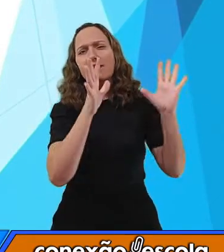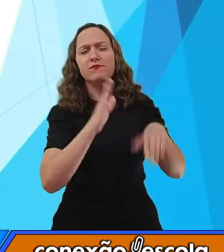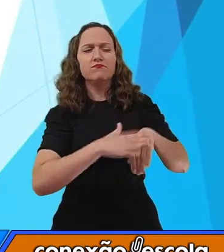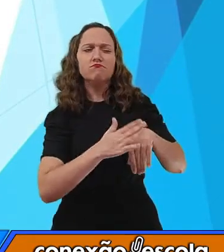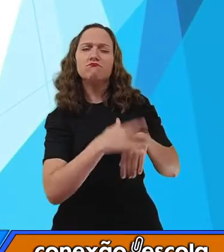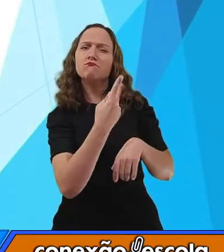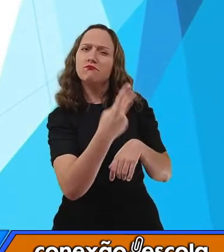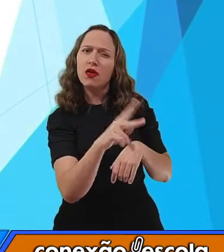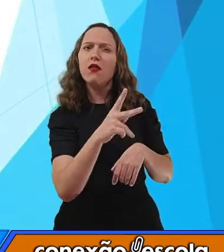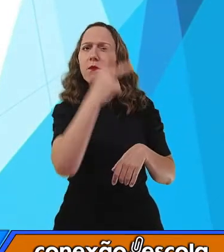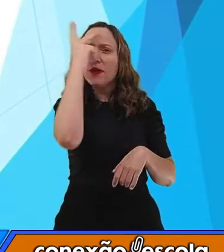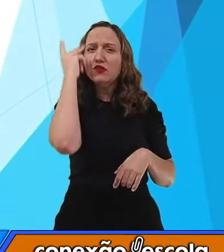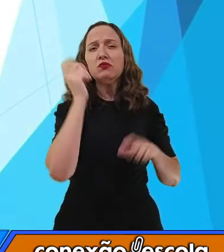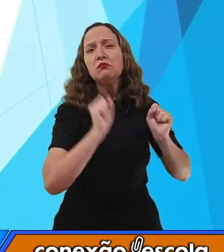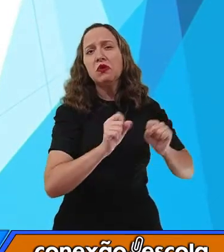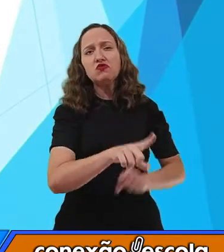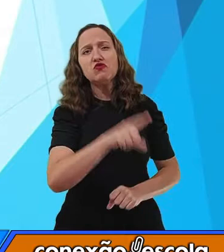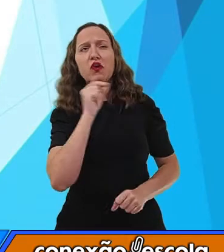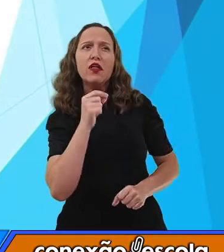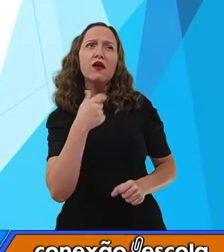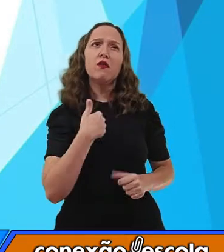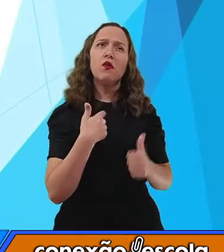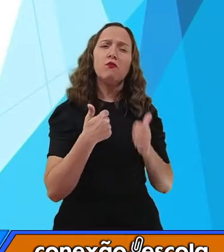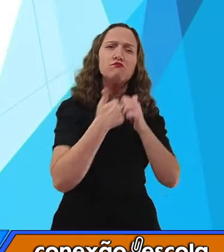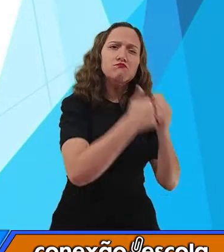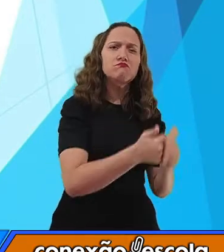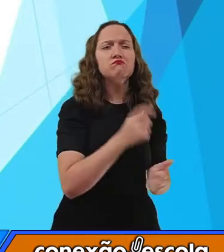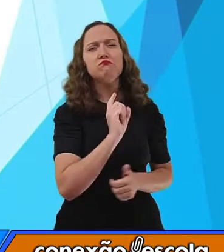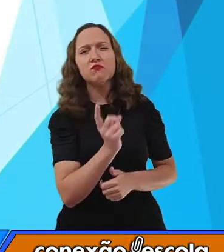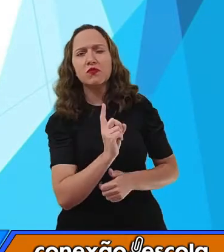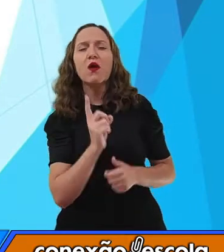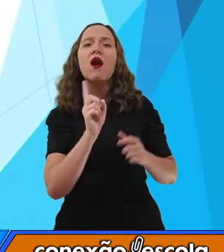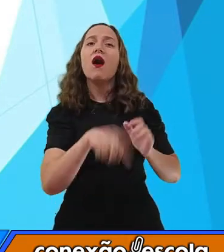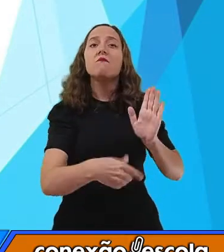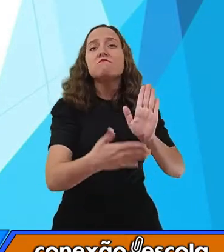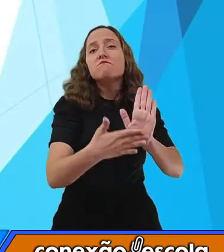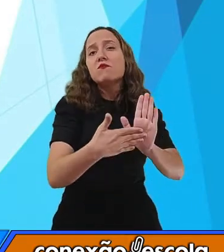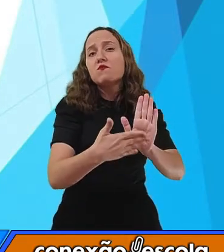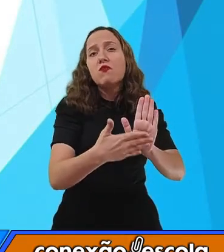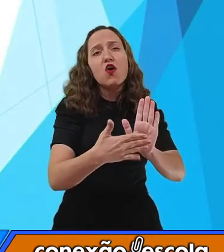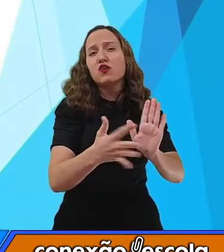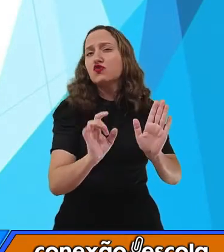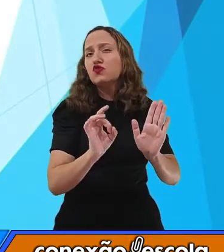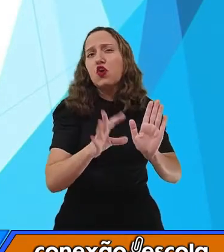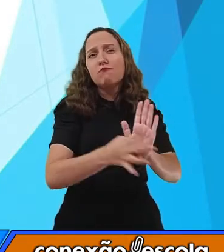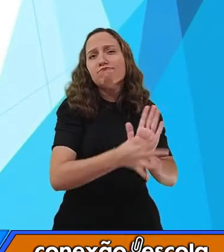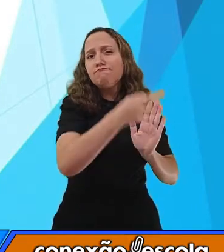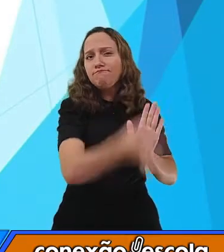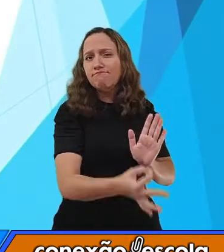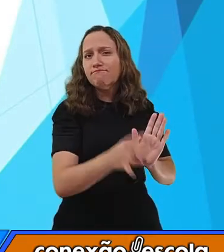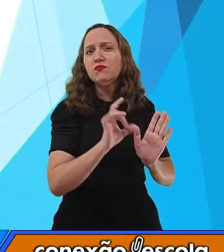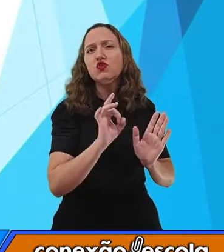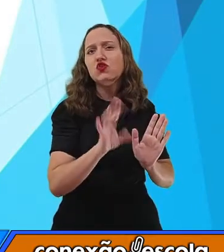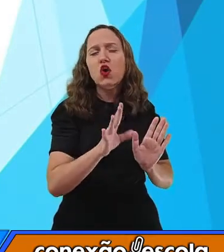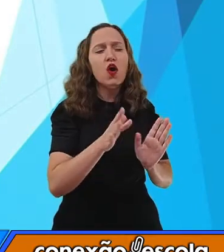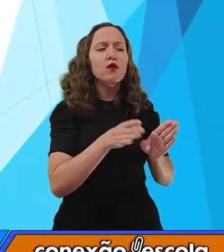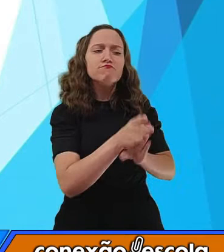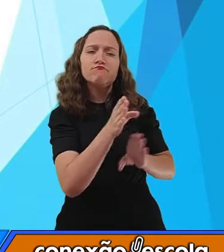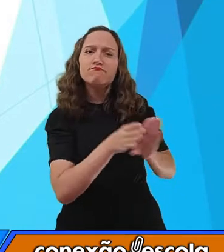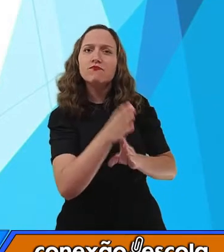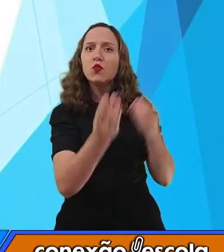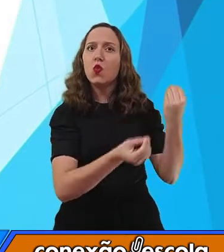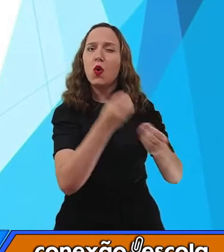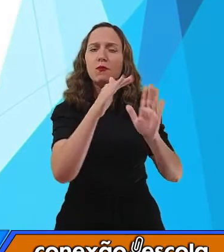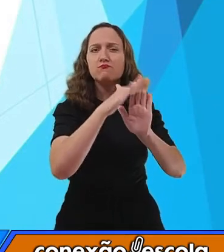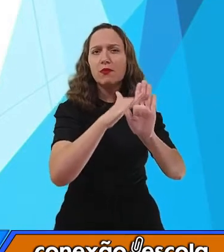liberdade de ação do leitor. Por quê? Porque ele só propõe, ele sugere, ele direciona, informa,